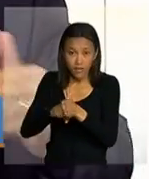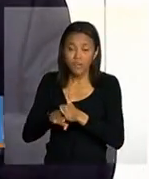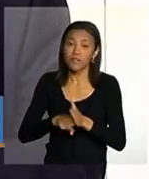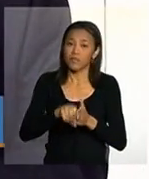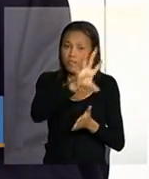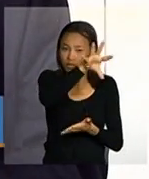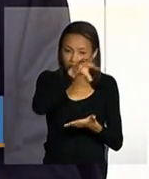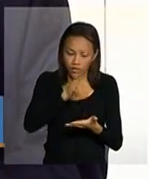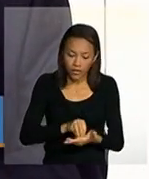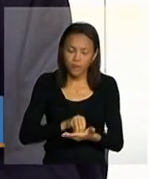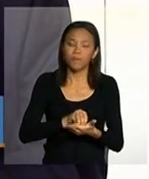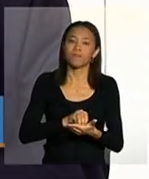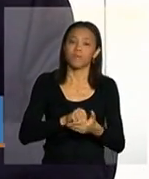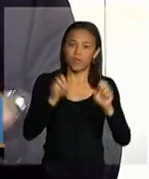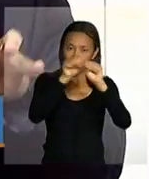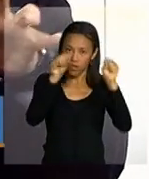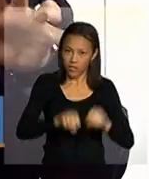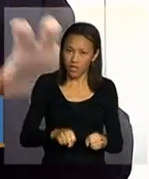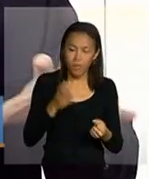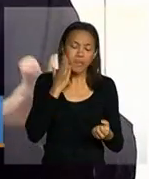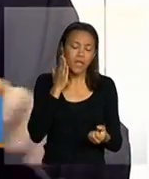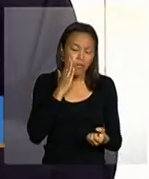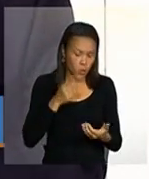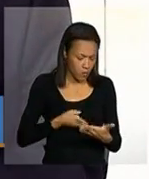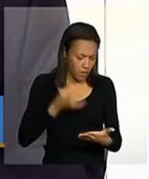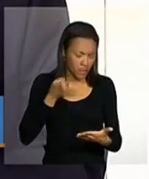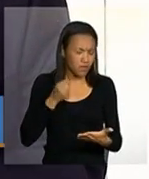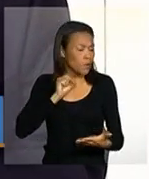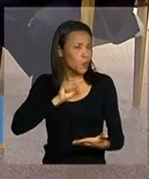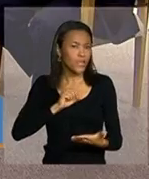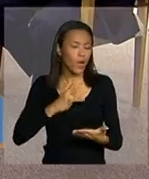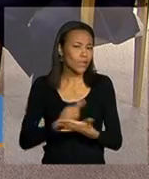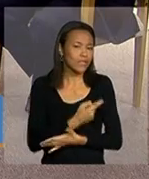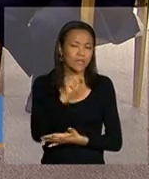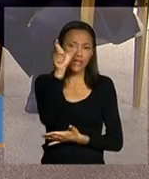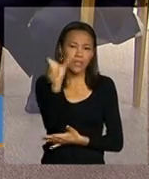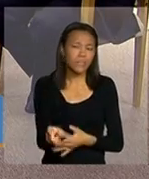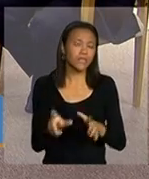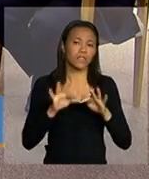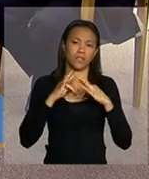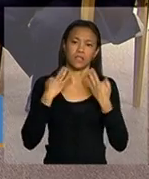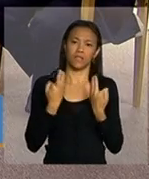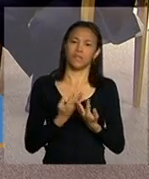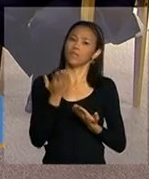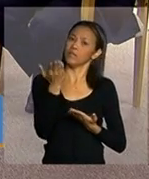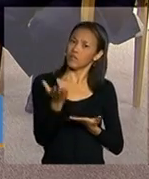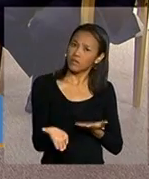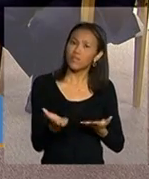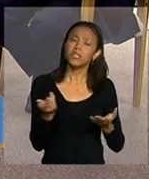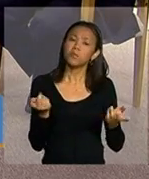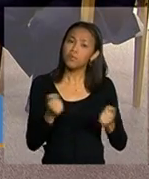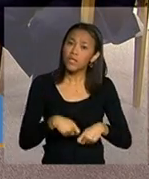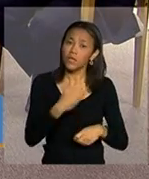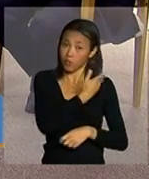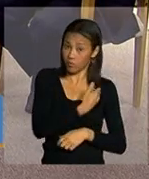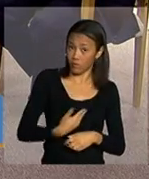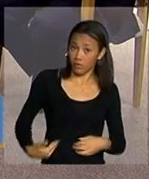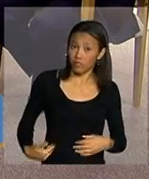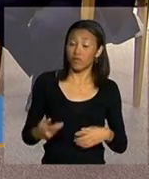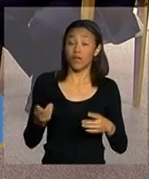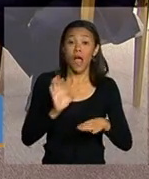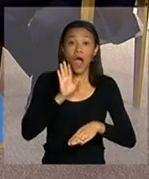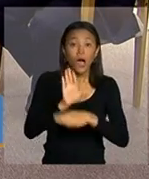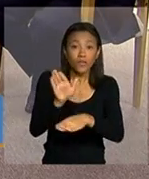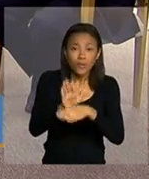condicionalidades para que a gente possa estar percebendo as situações que estão acontecendo e poder o poder público agir em prol da